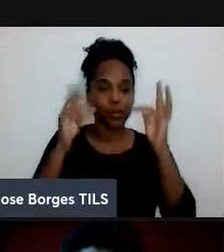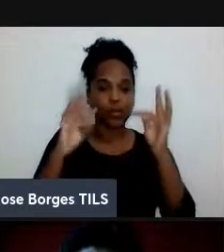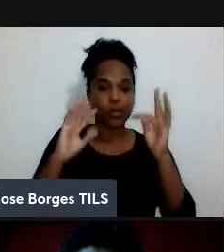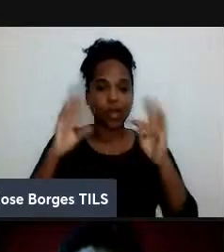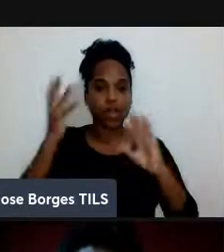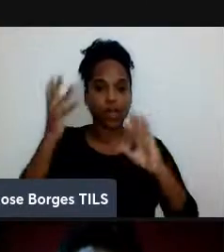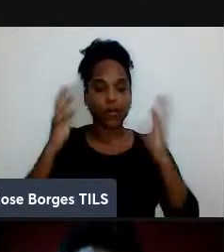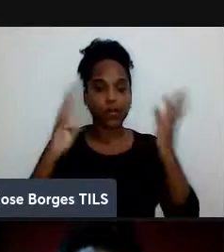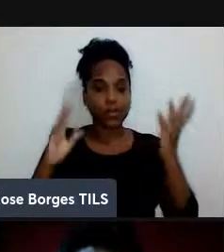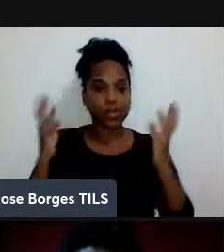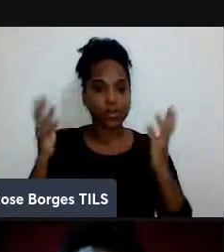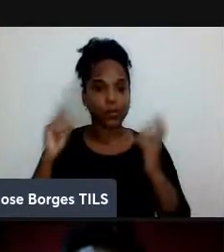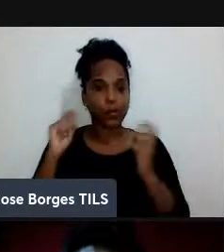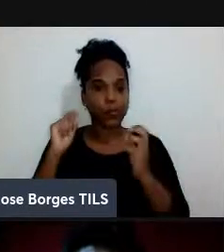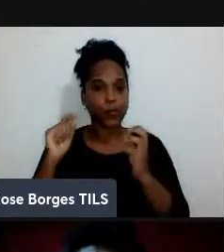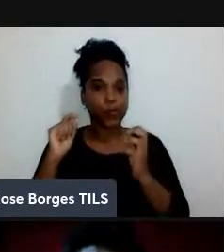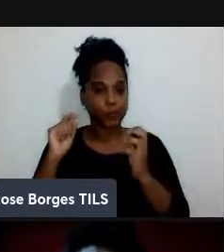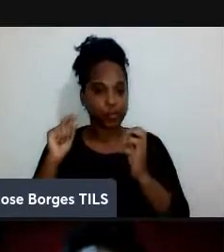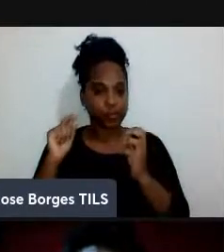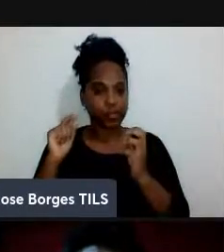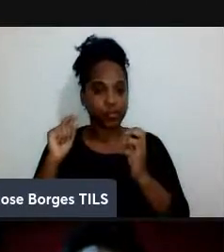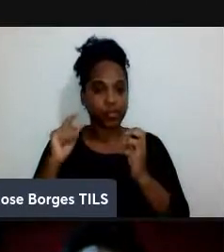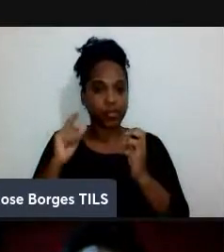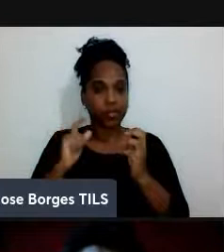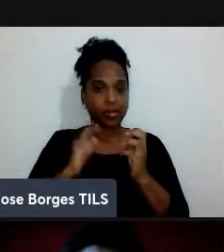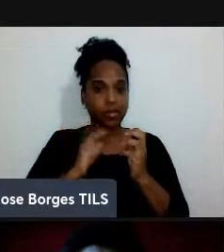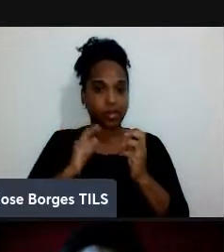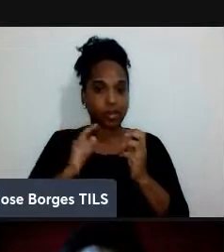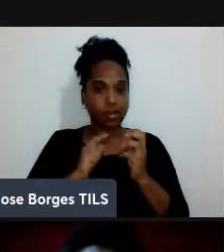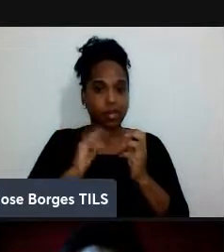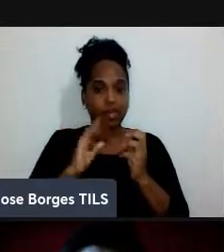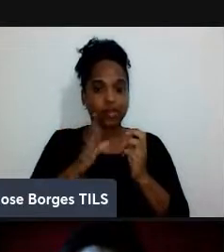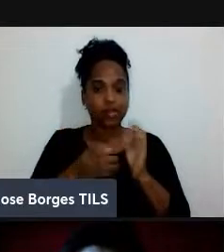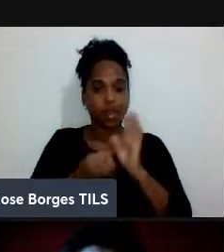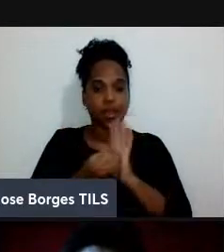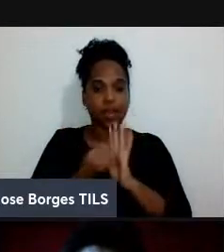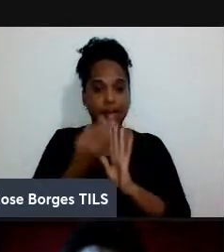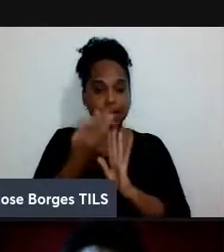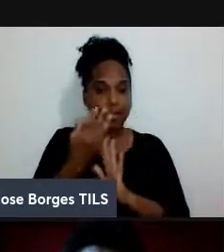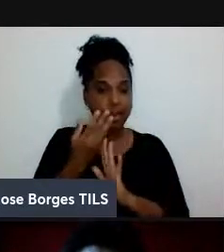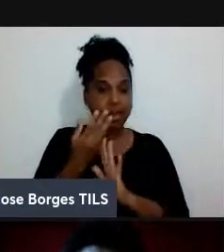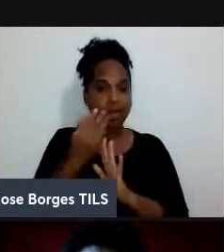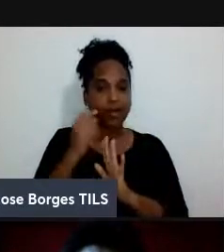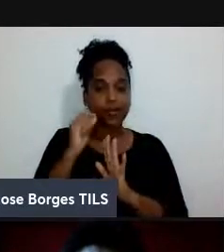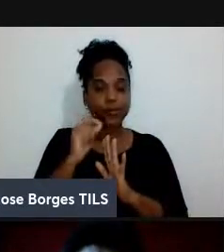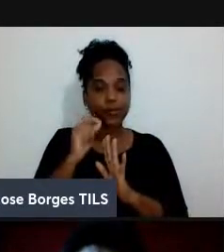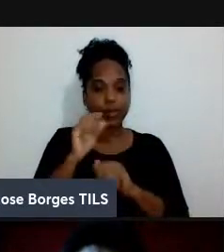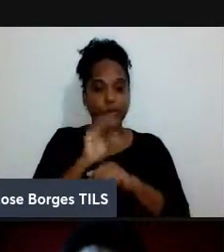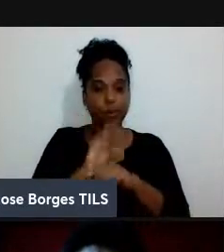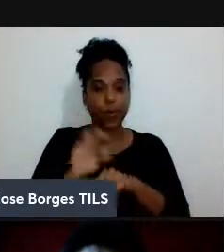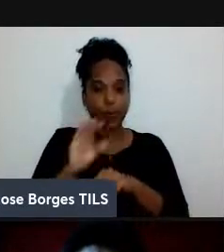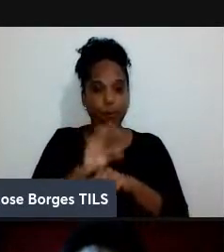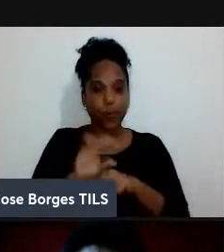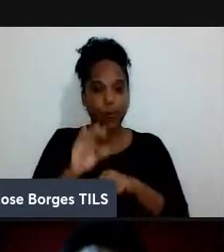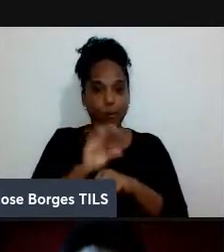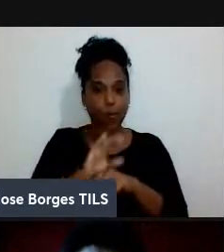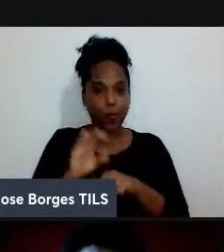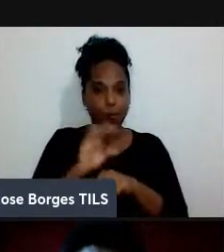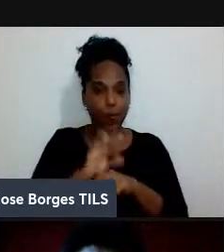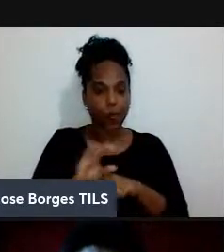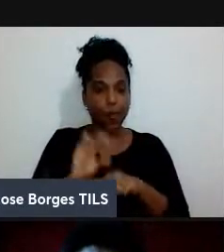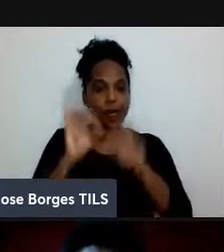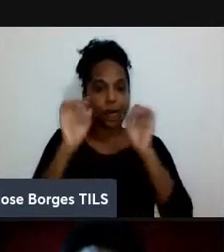é que estão sendo criados cursos tanto de especialização tanto de